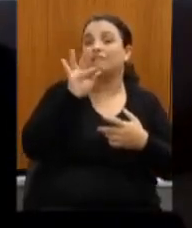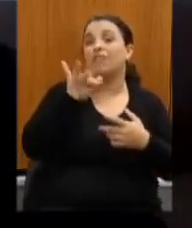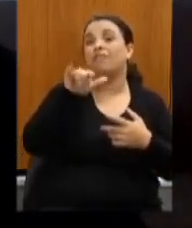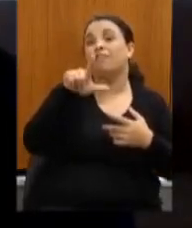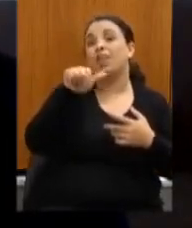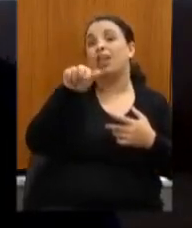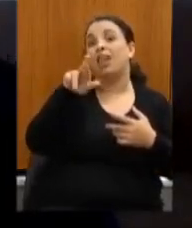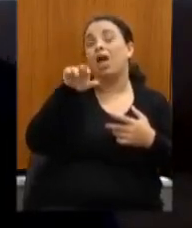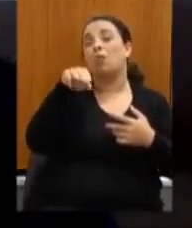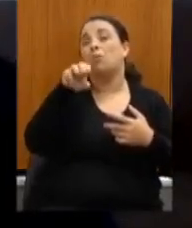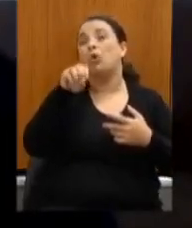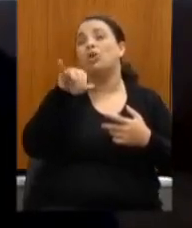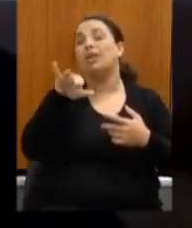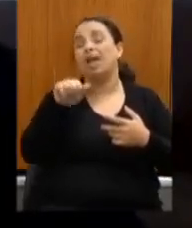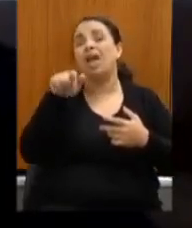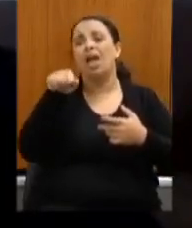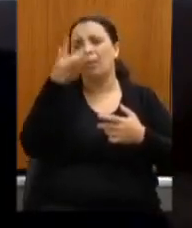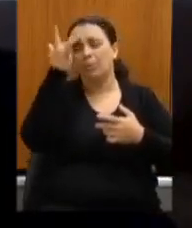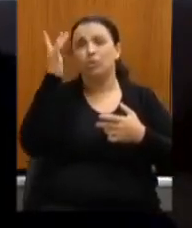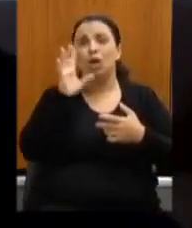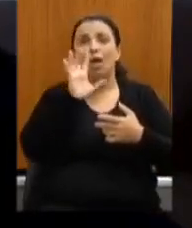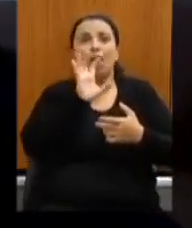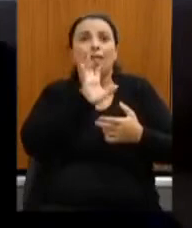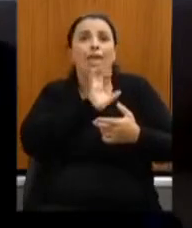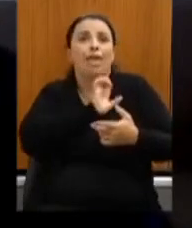amigos amantes da harmonia